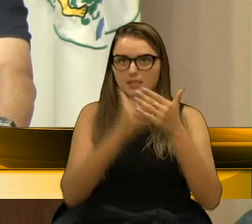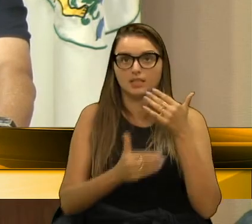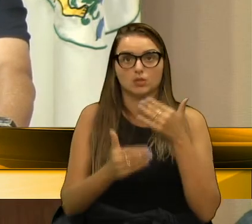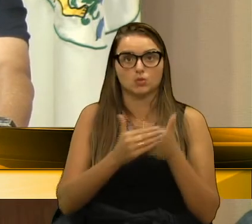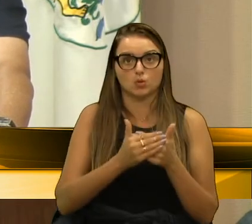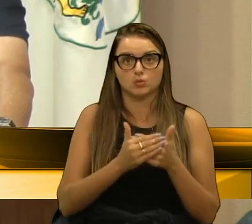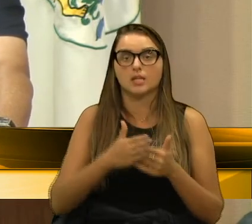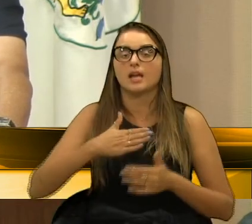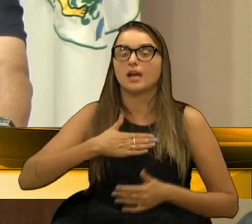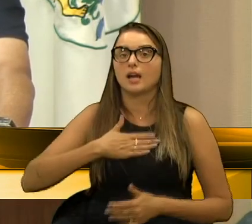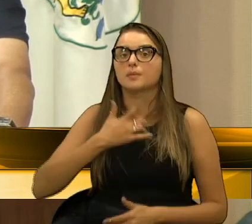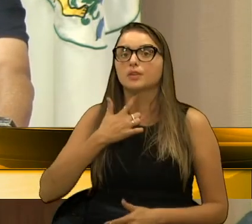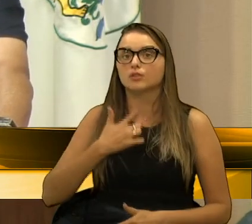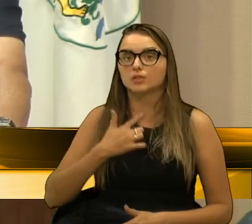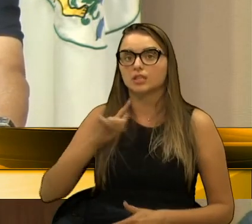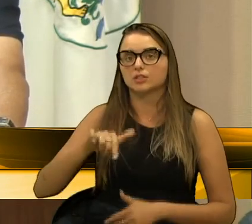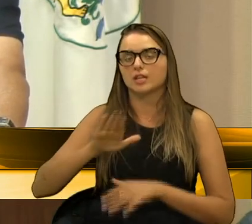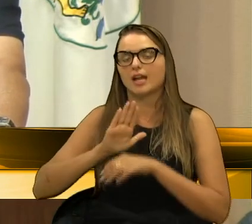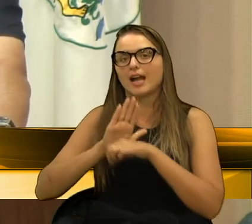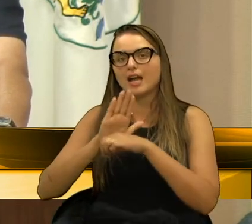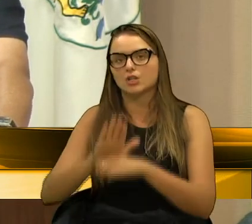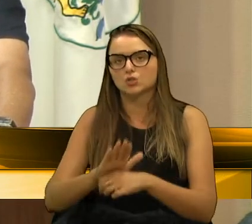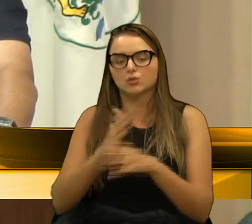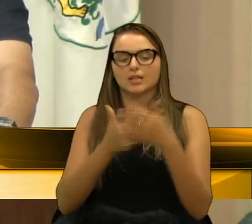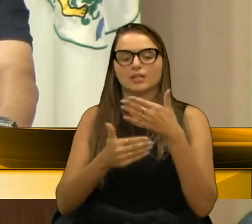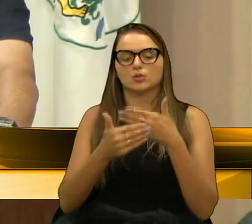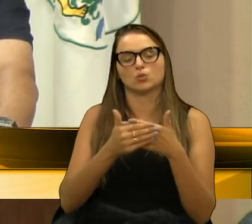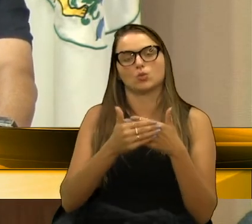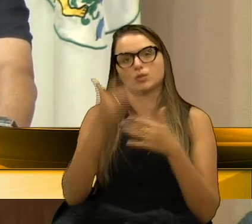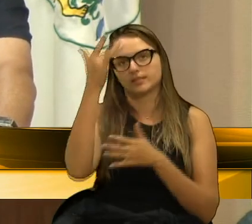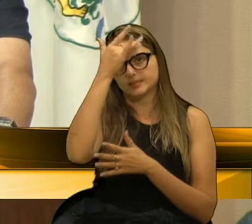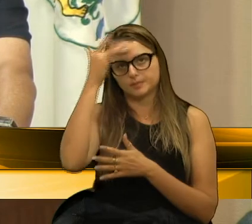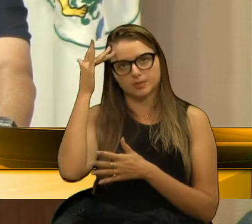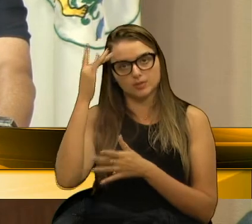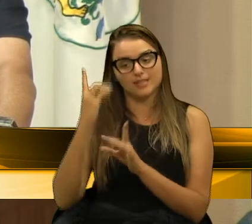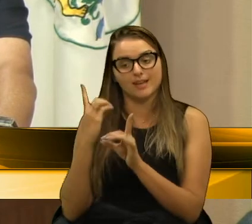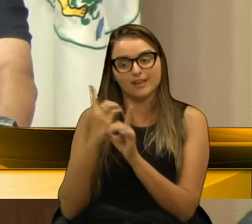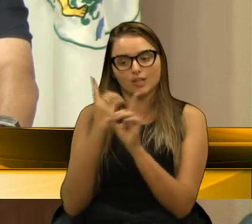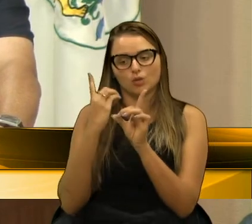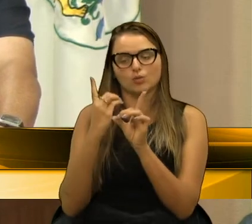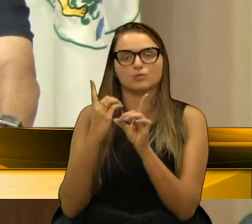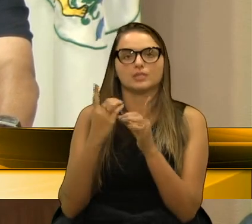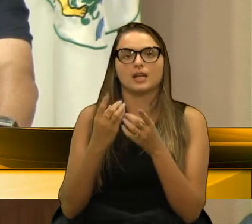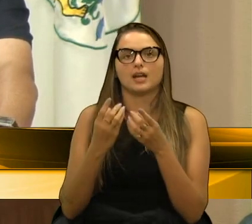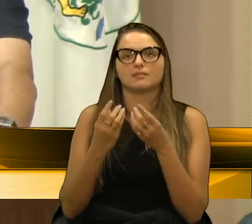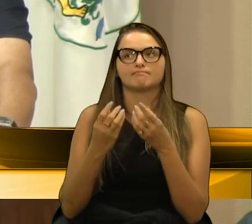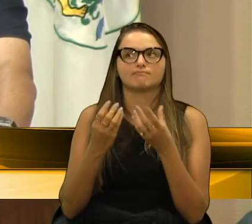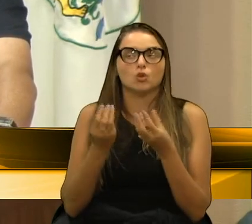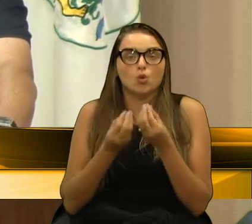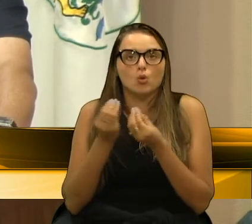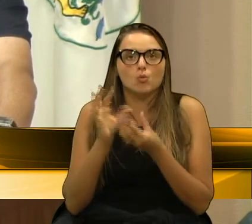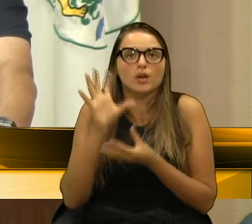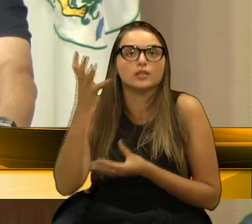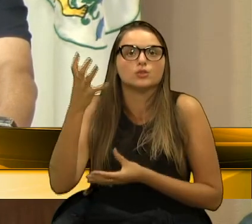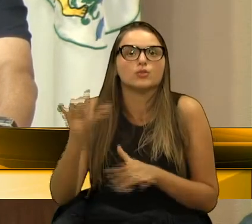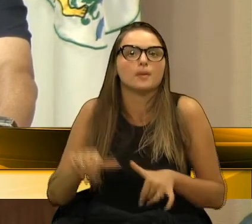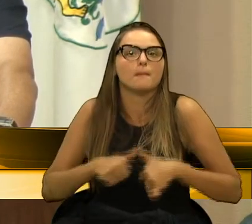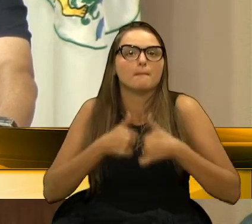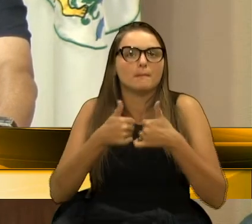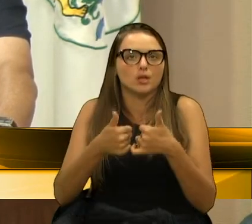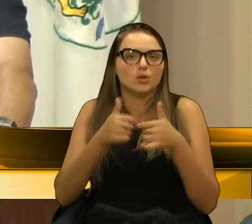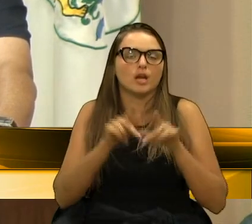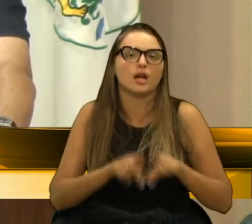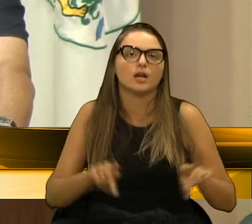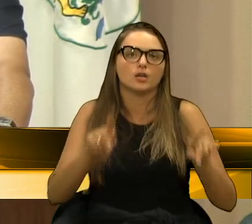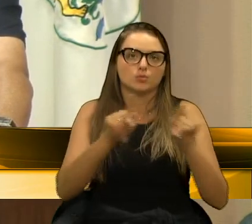é ajudar os colegas e a casa e a nossa cidade a encontrar uma situação melhor para o nosso povo, para a nossa gente,